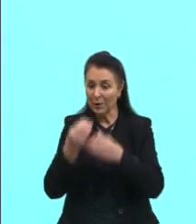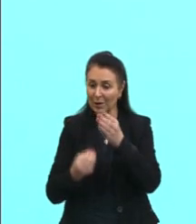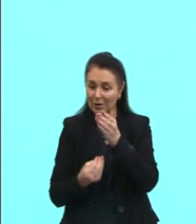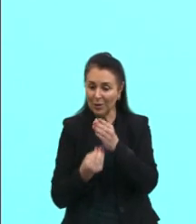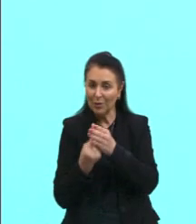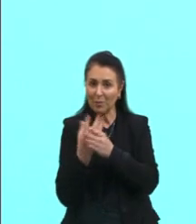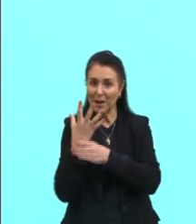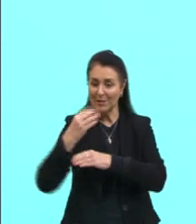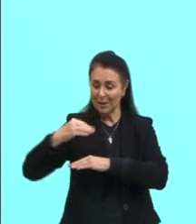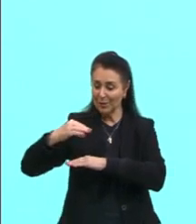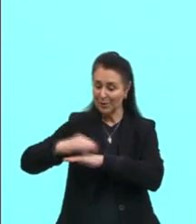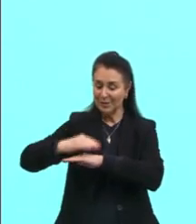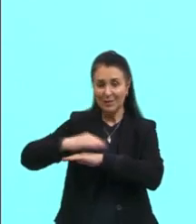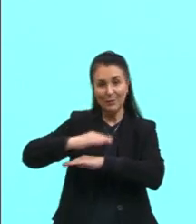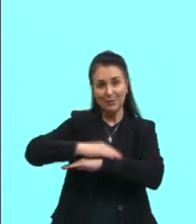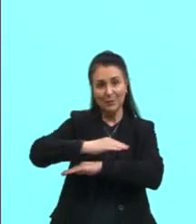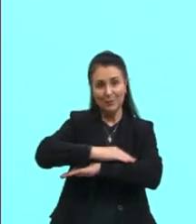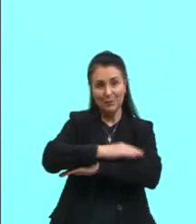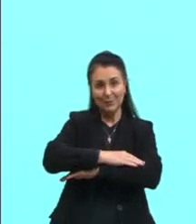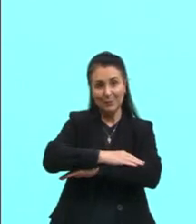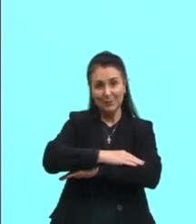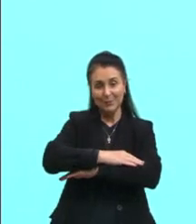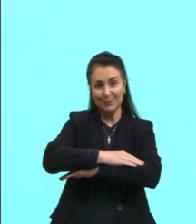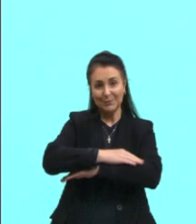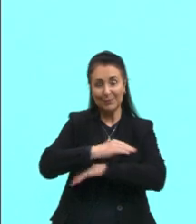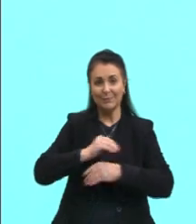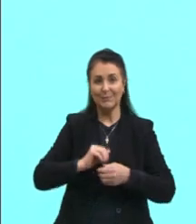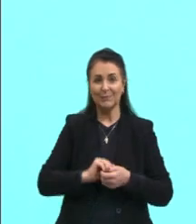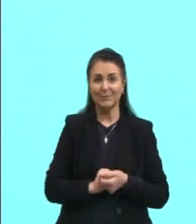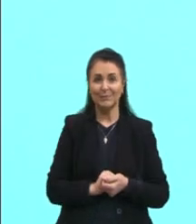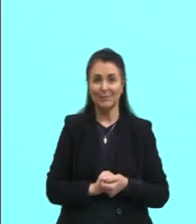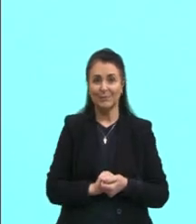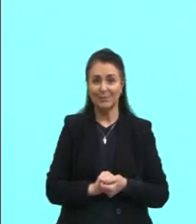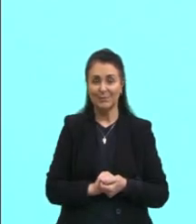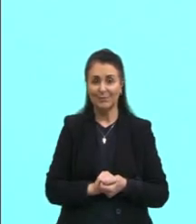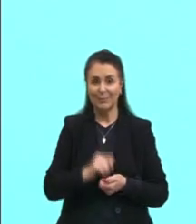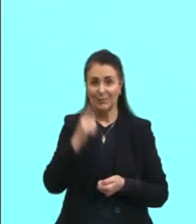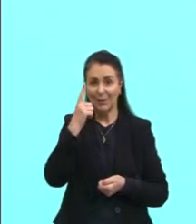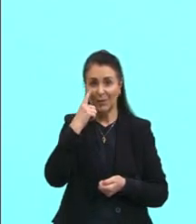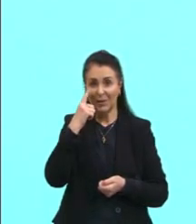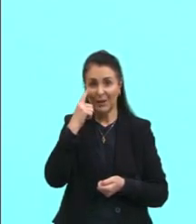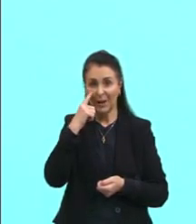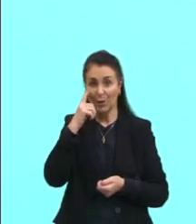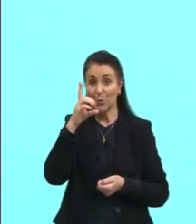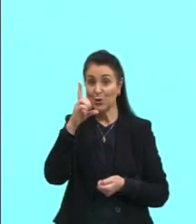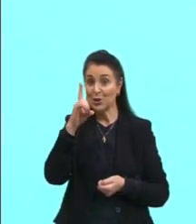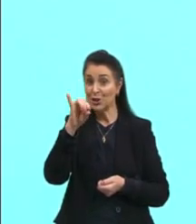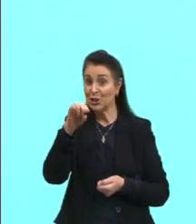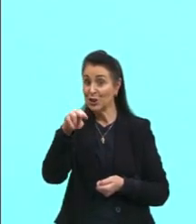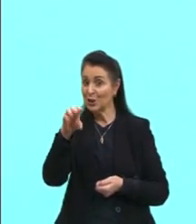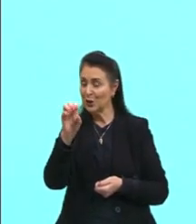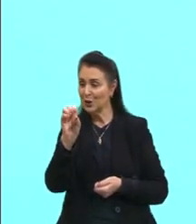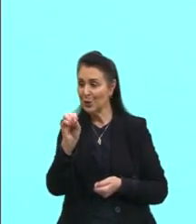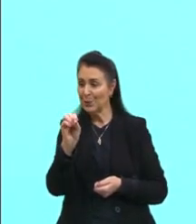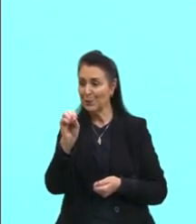anfíbios, certo? Olha só o dinossauro no meio ali. Que legal.